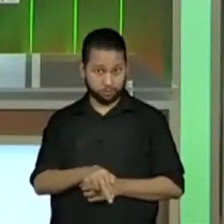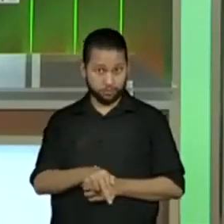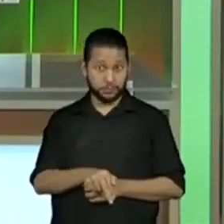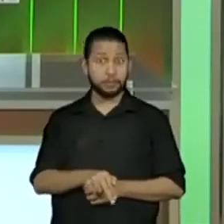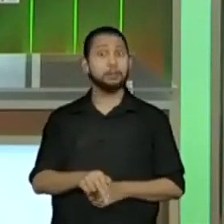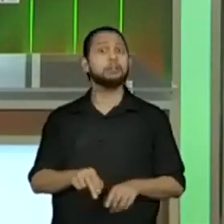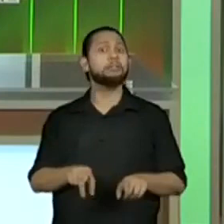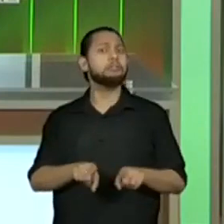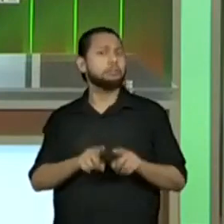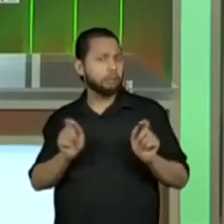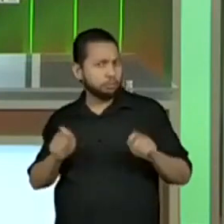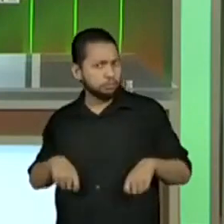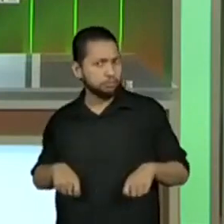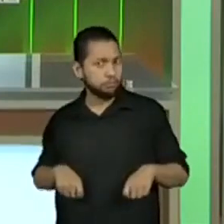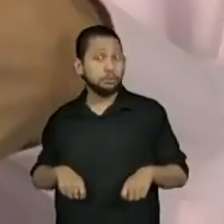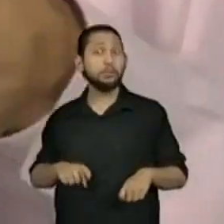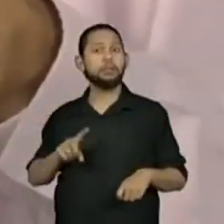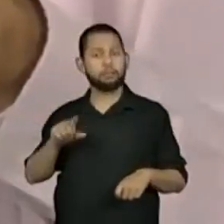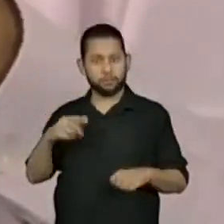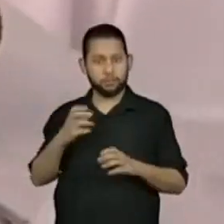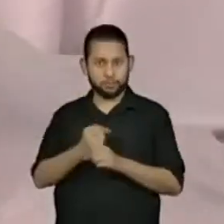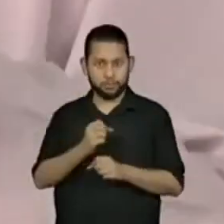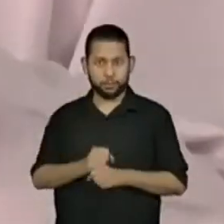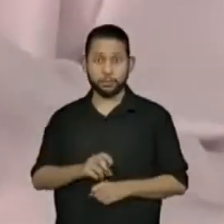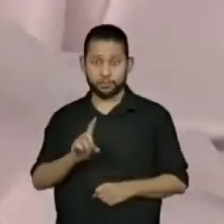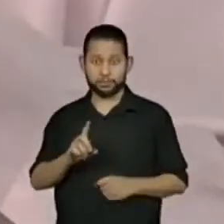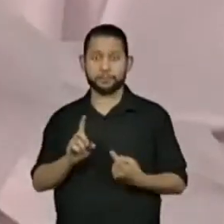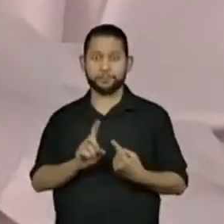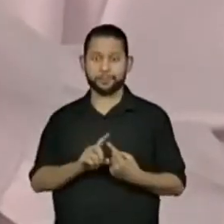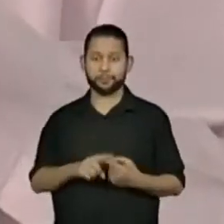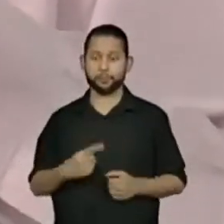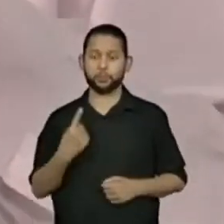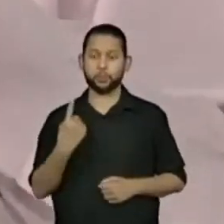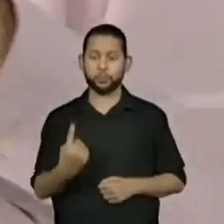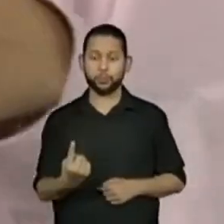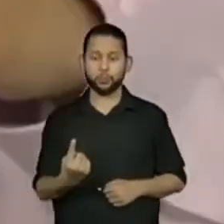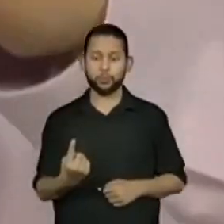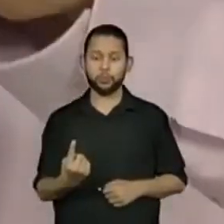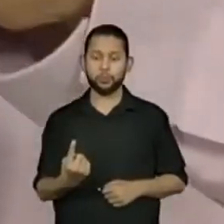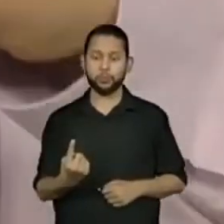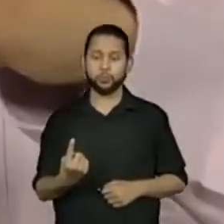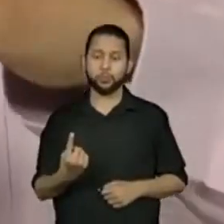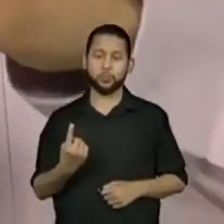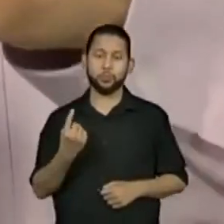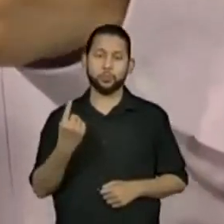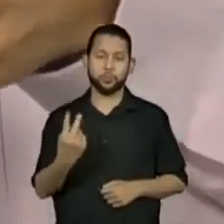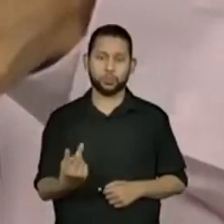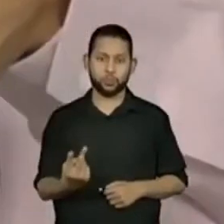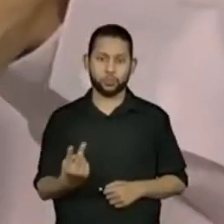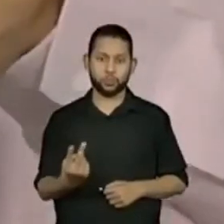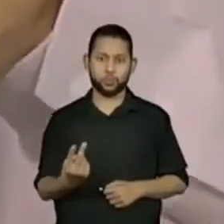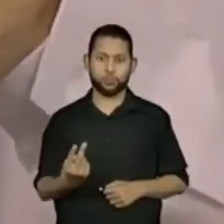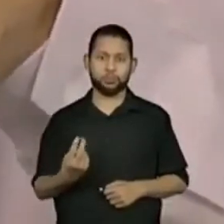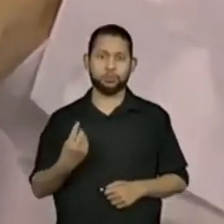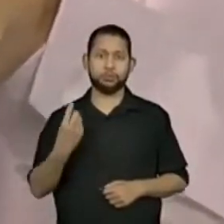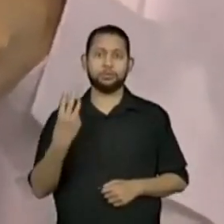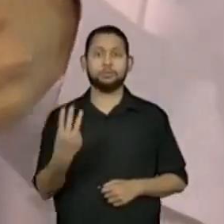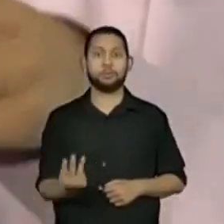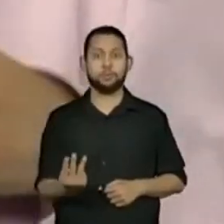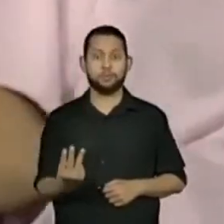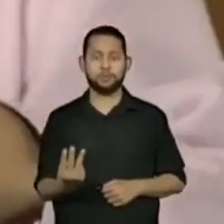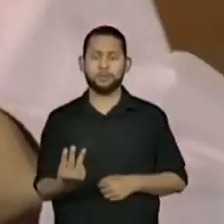1, no primeiro dado com o número 2, no primeiro dado com o número 3.